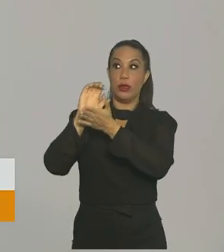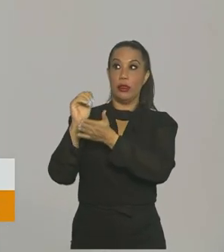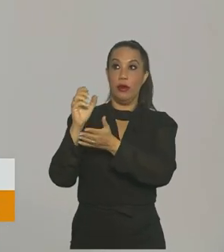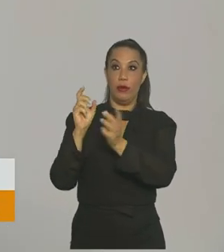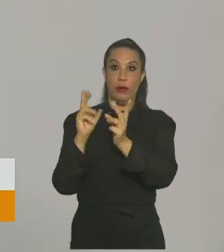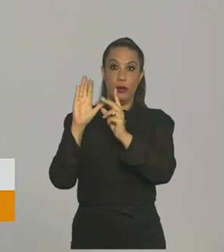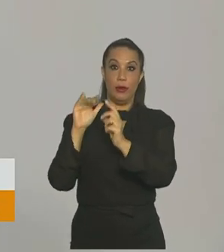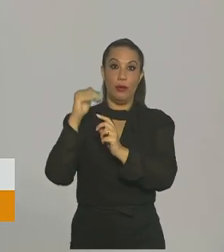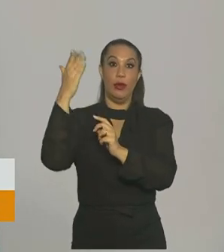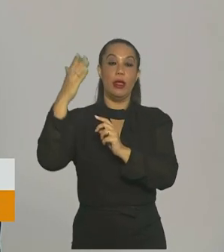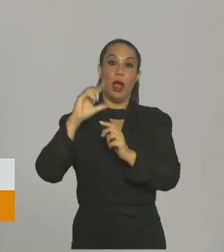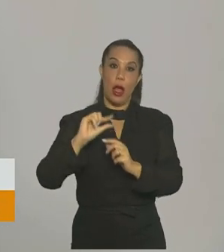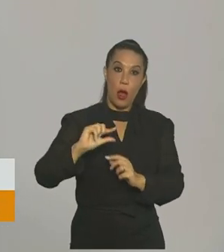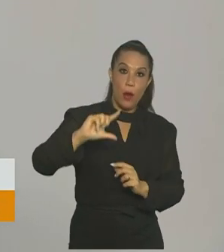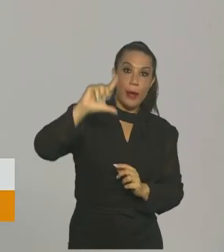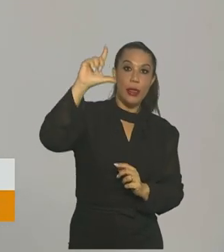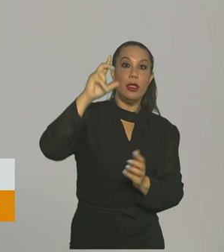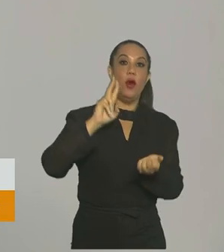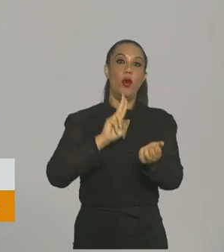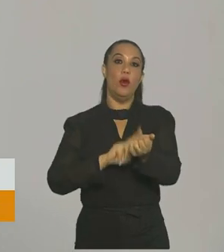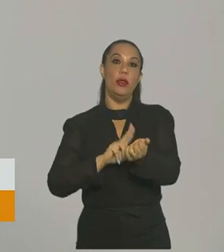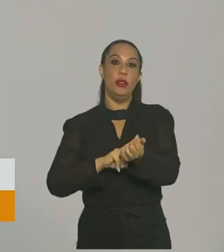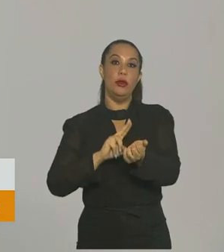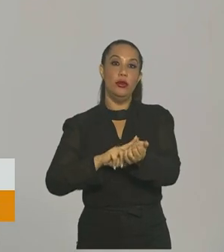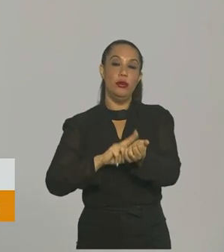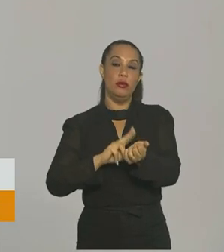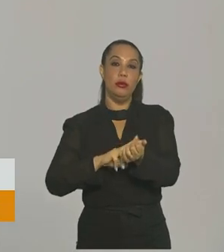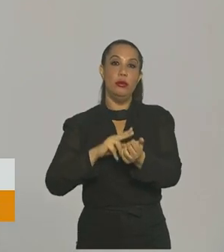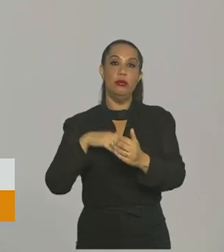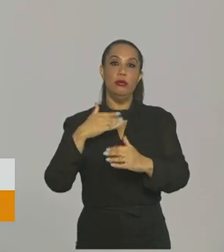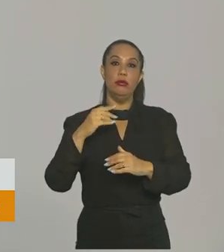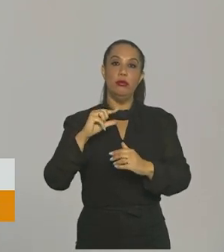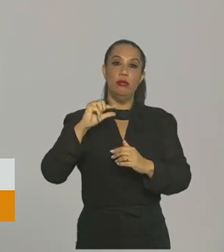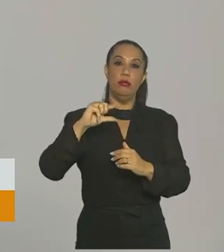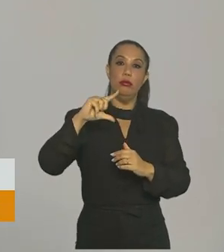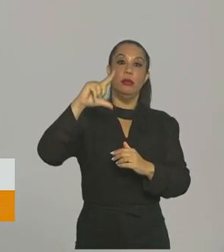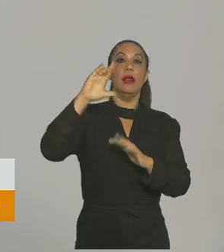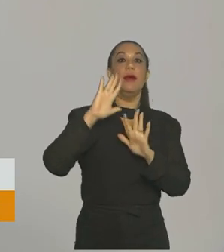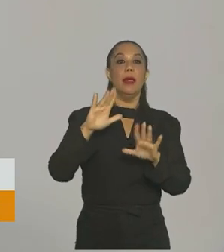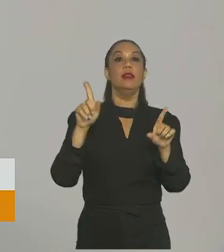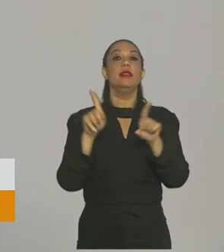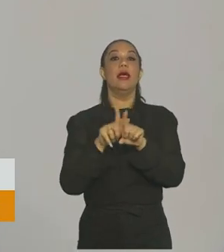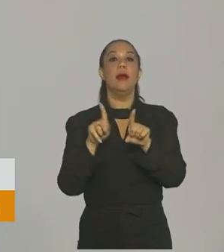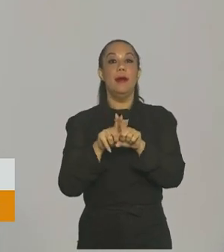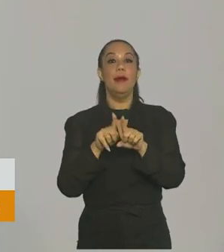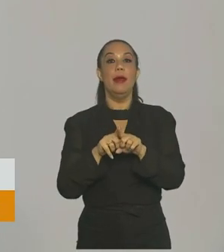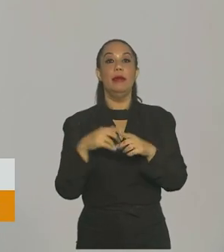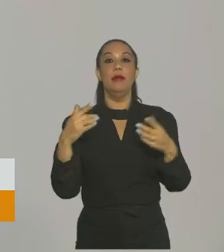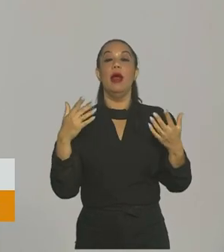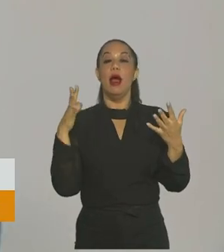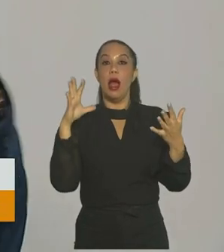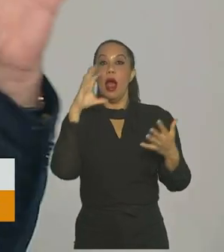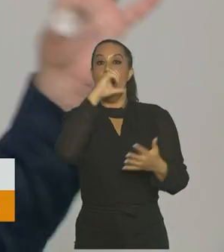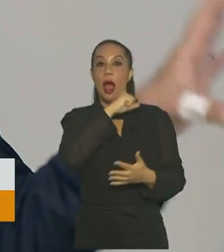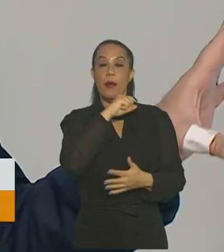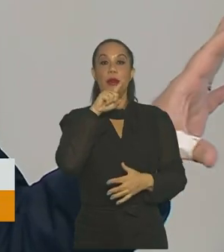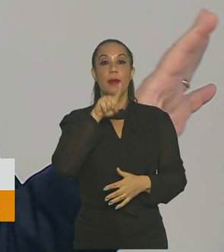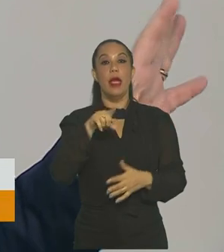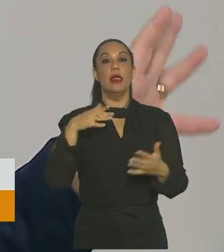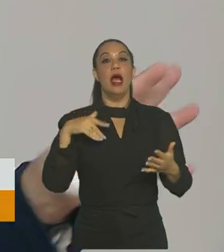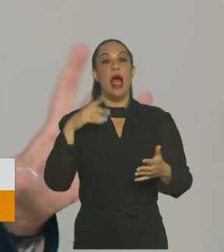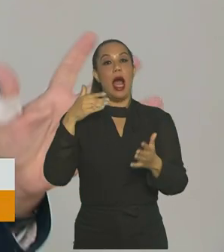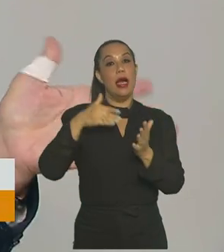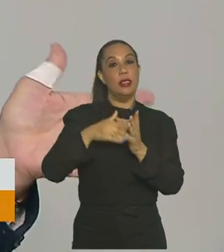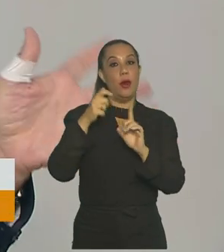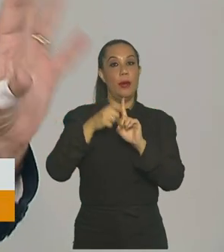aumentando. Ou seja, o ritmo de crescimento delas não apenas foi mantido, como foi acelerado. Então, até